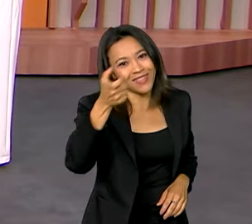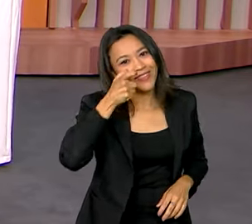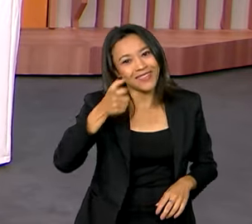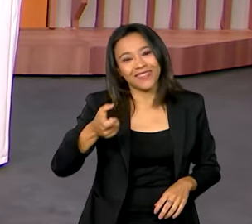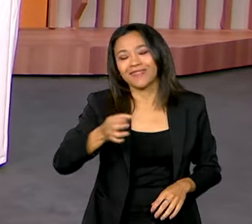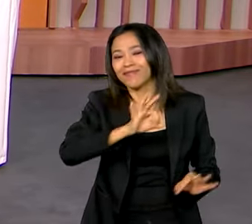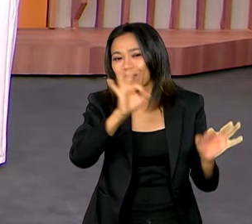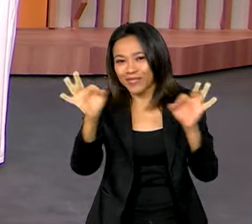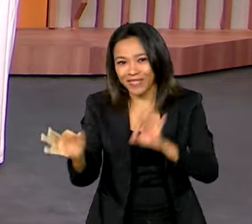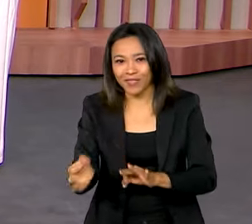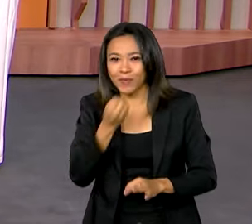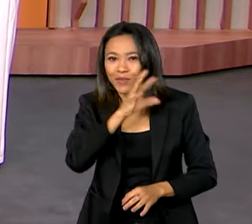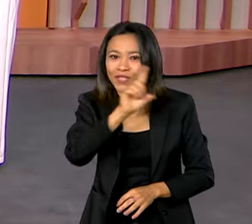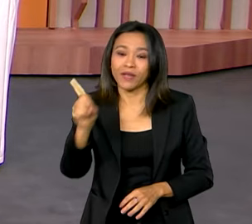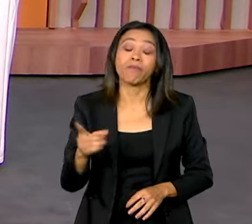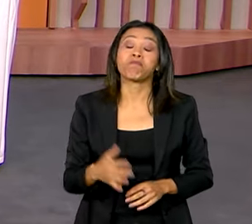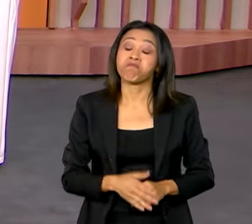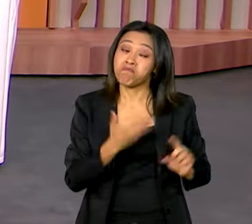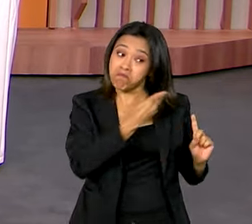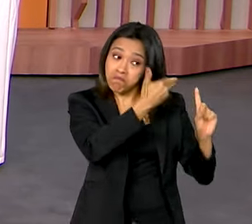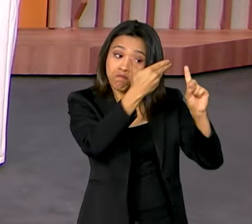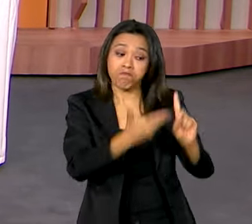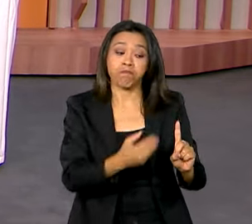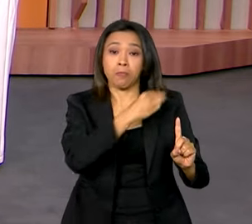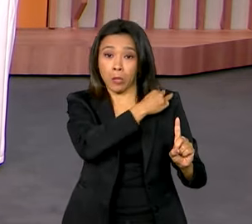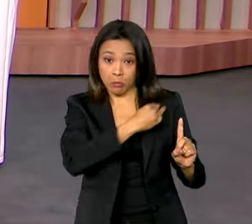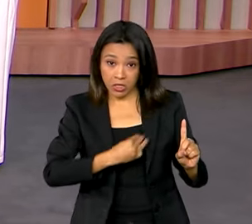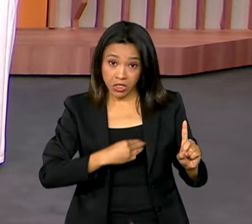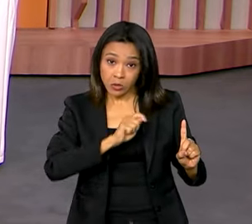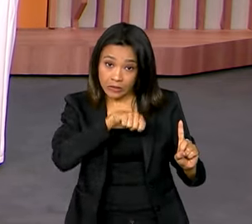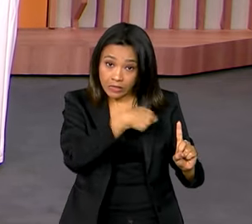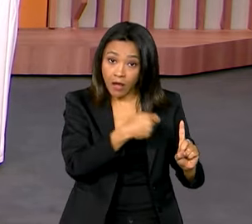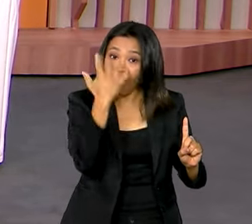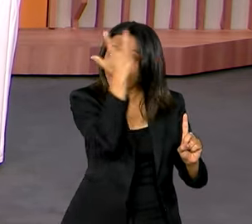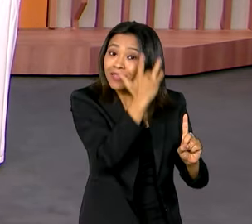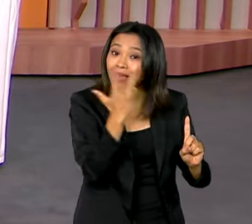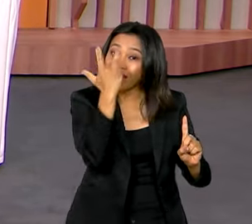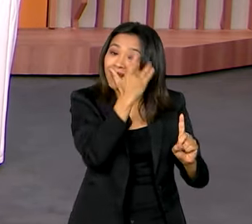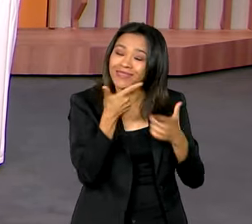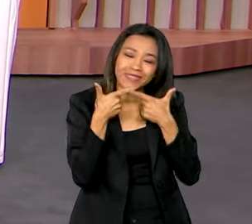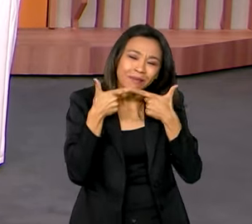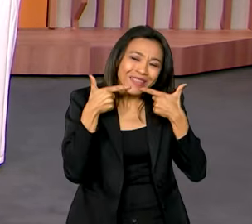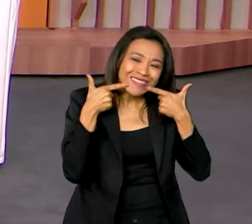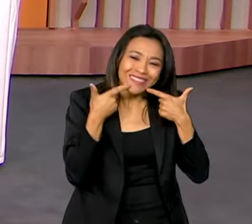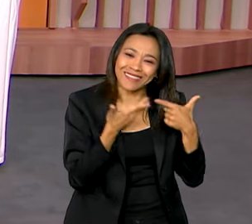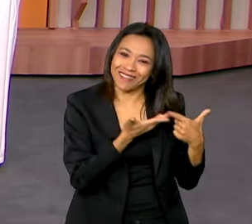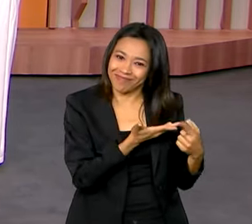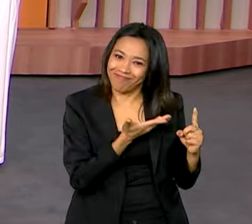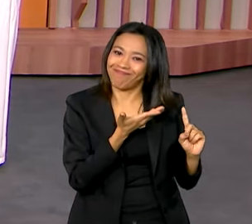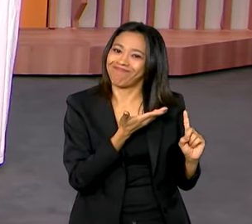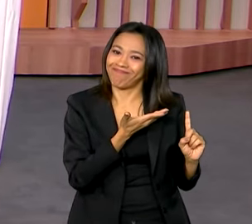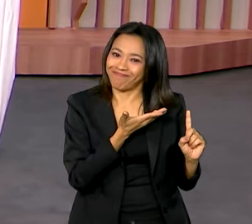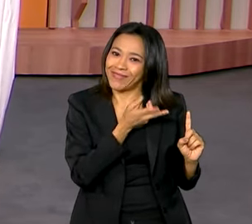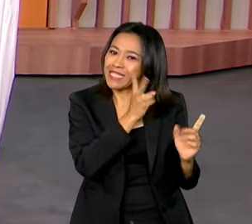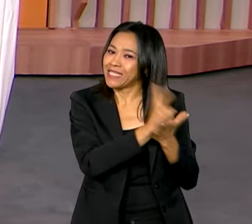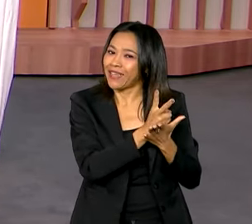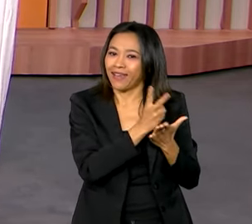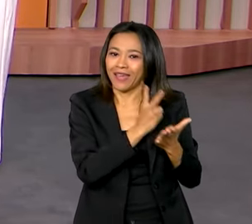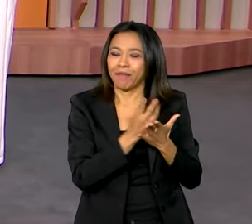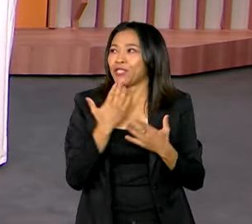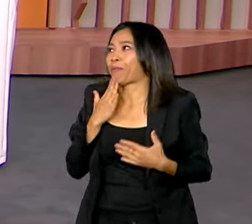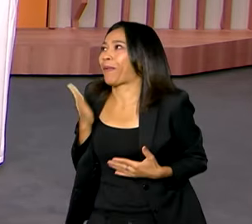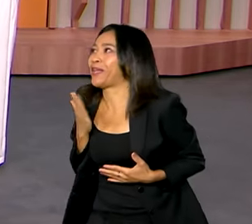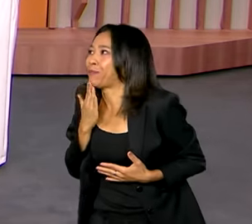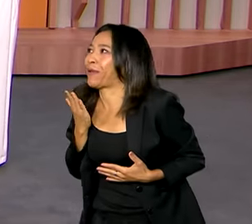com a gente aqui no Brasil em Dia. O ministro Fernando Haddad, Carol, é sempre uma simpatia, né? Ele é um cara que sempre atende a gente